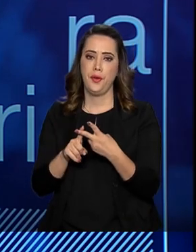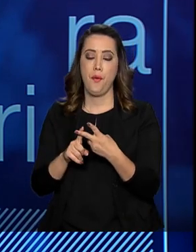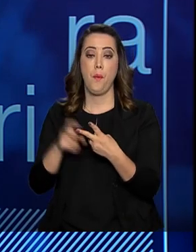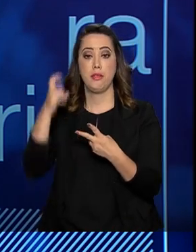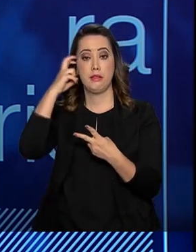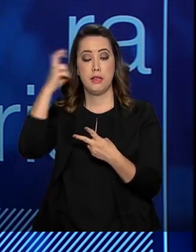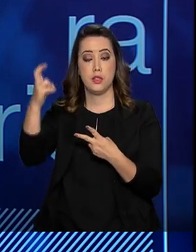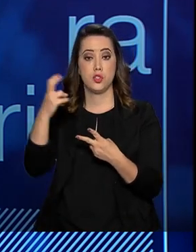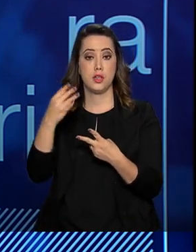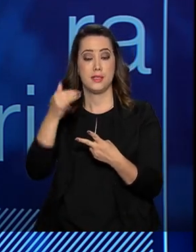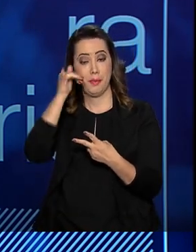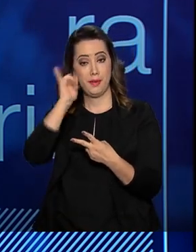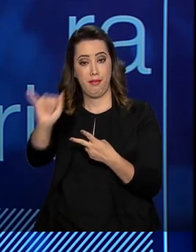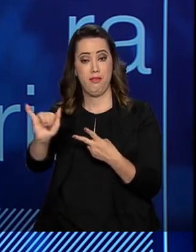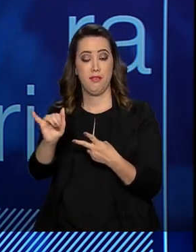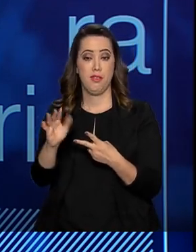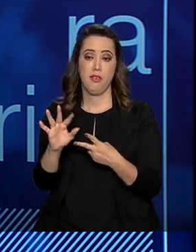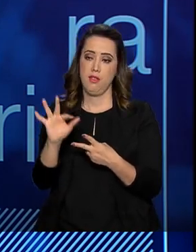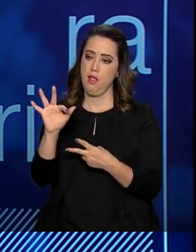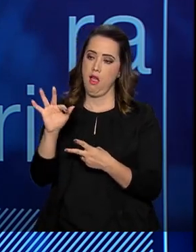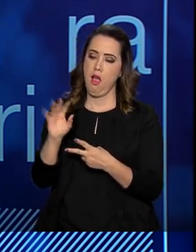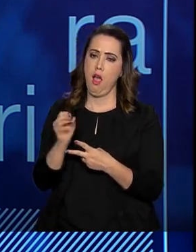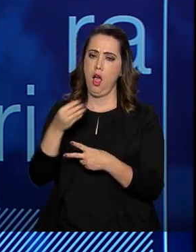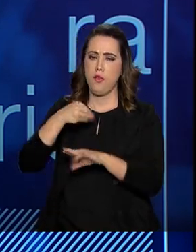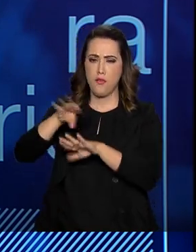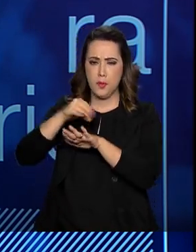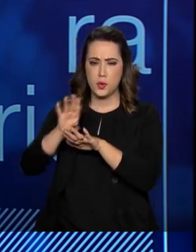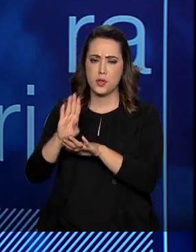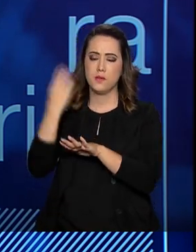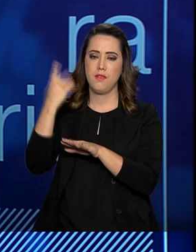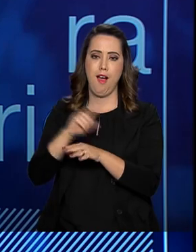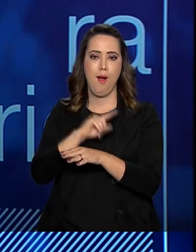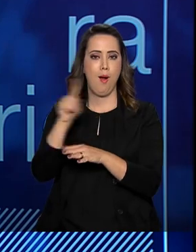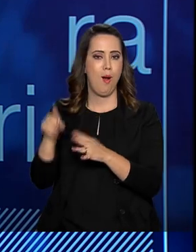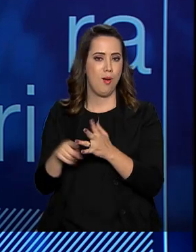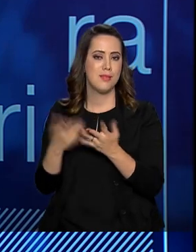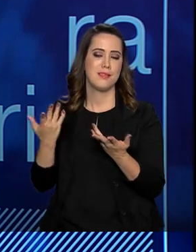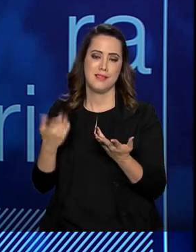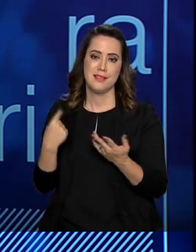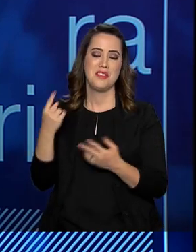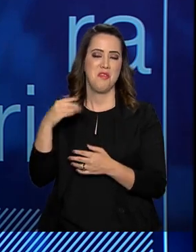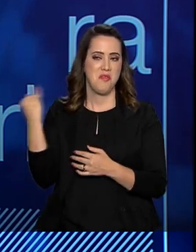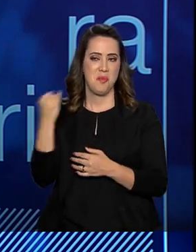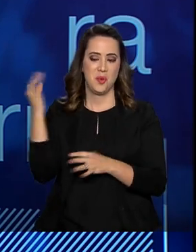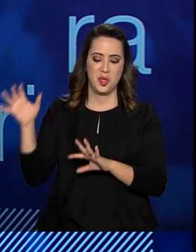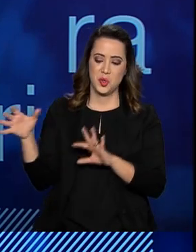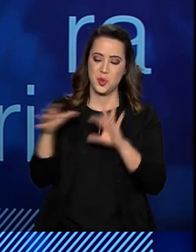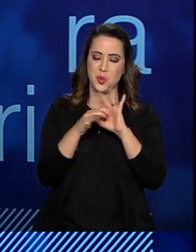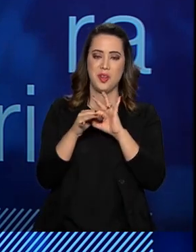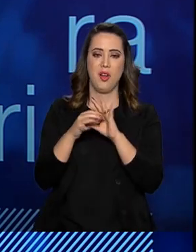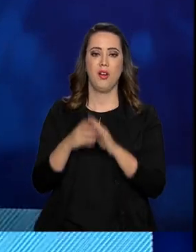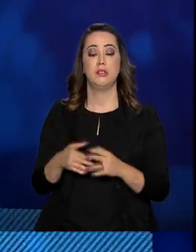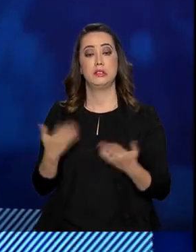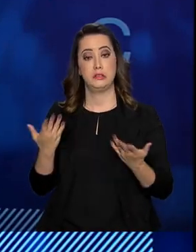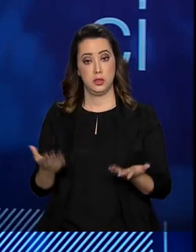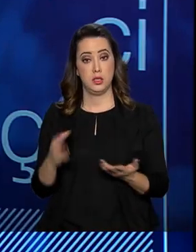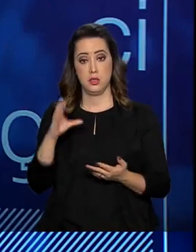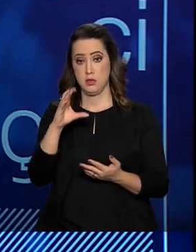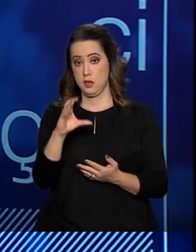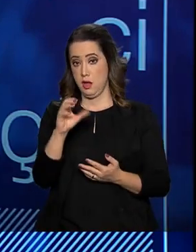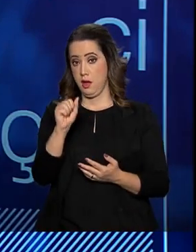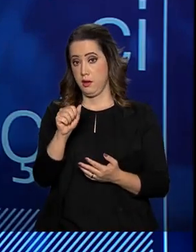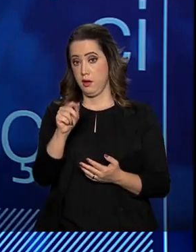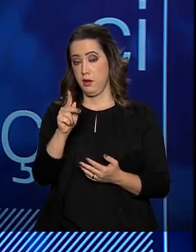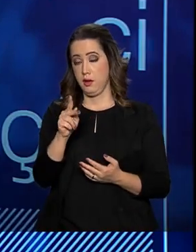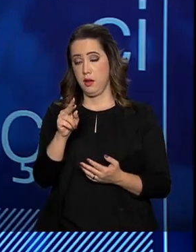news, isso que acabamos de comentar. E foi uma parceria muito exitosa, tanto que a Campus Party, que é um dos maiores eventos de tecnologia